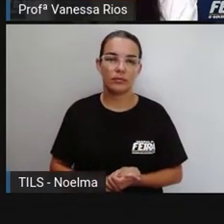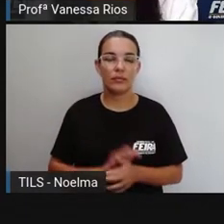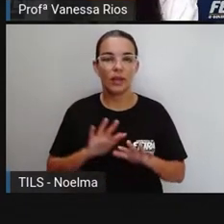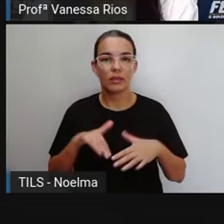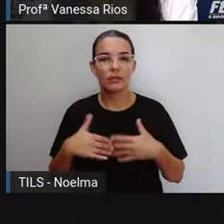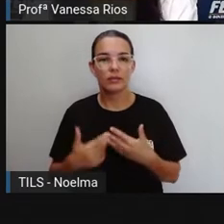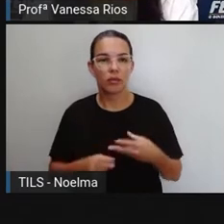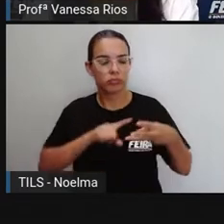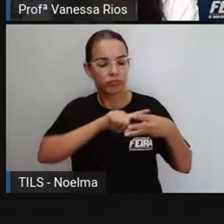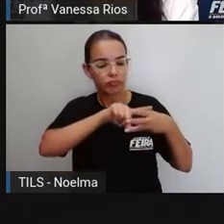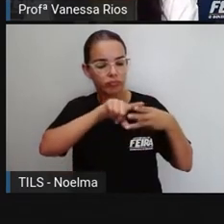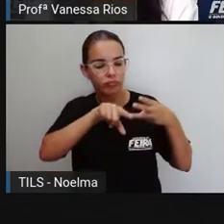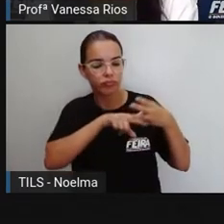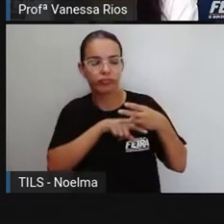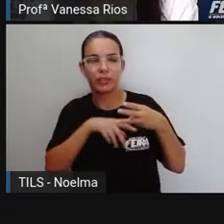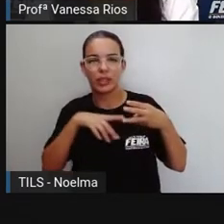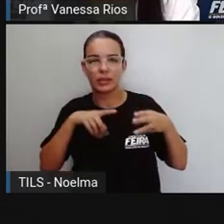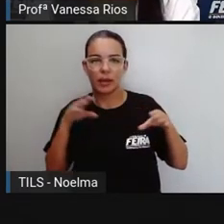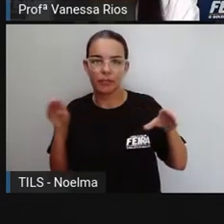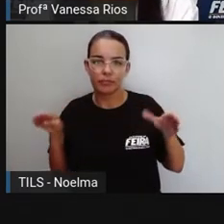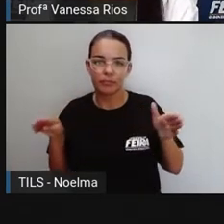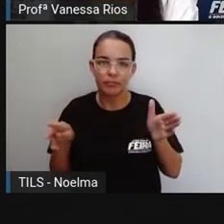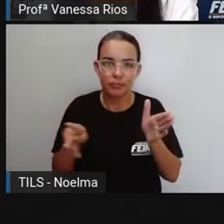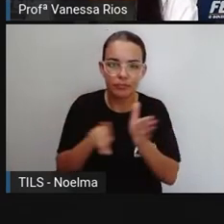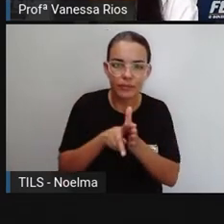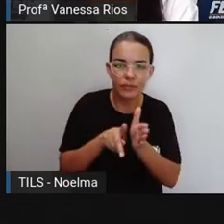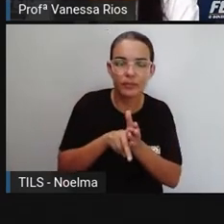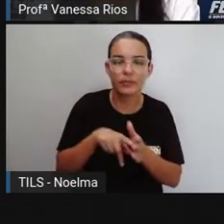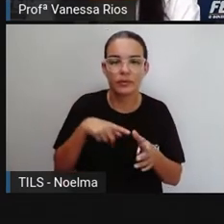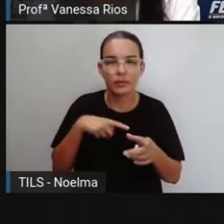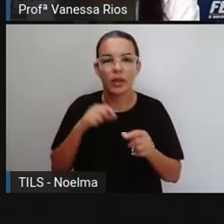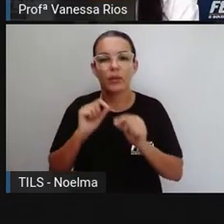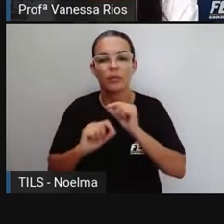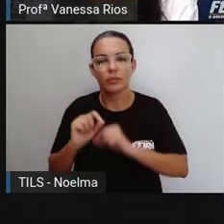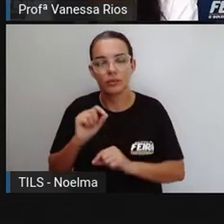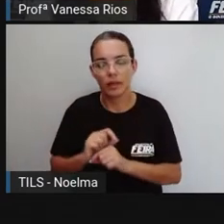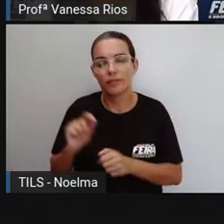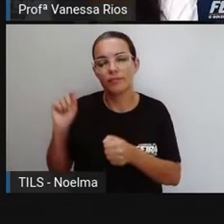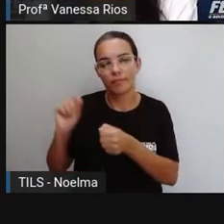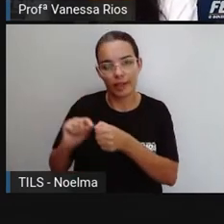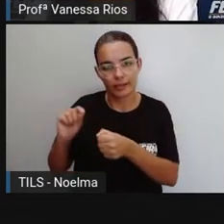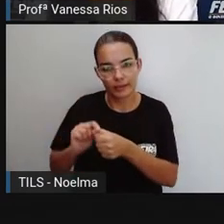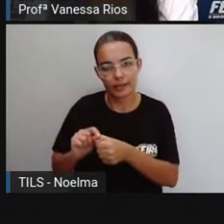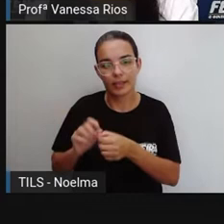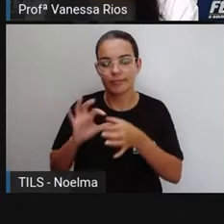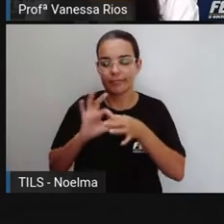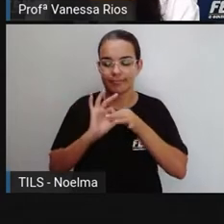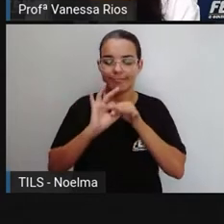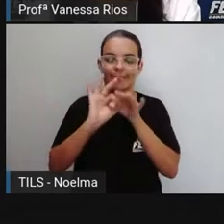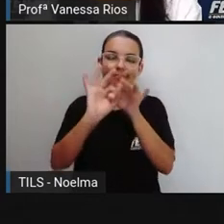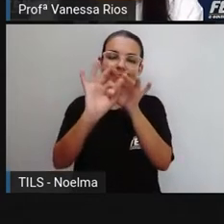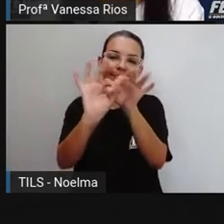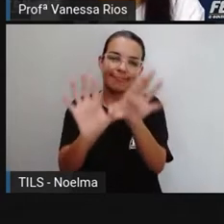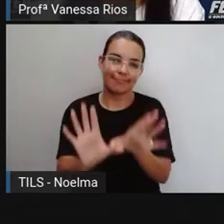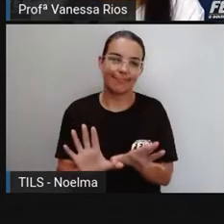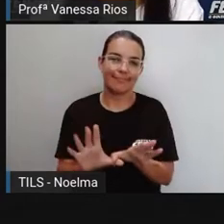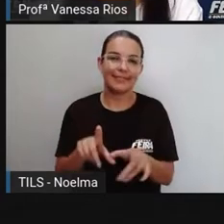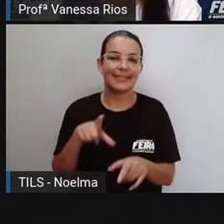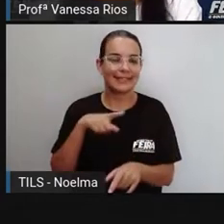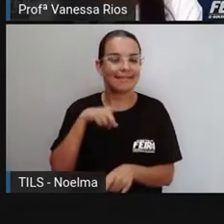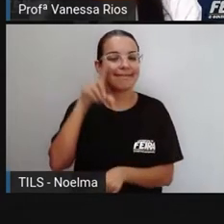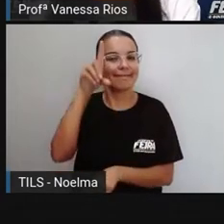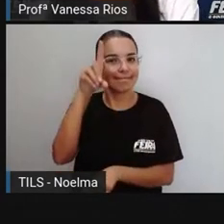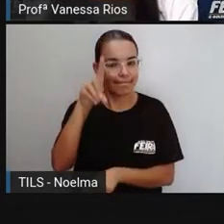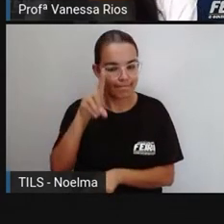cidadão, de exercer a cidadania, está o exercício da democracia, que é um direito